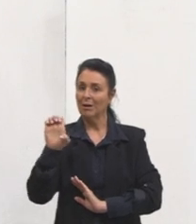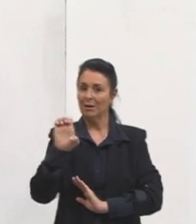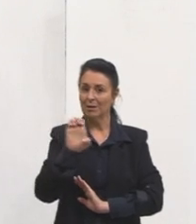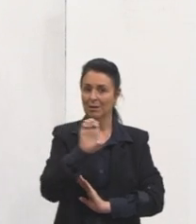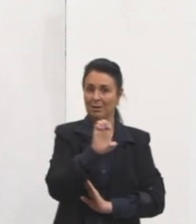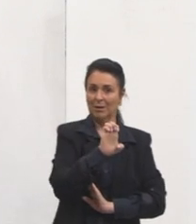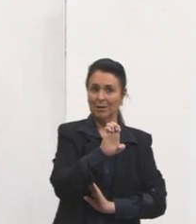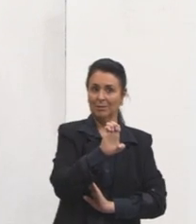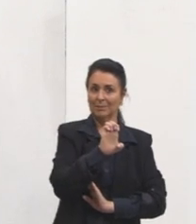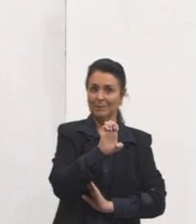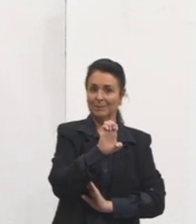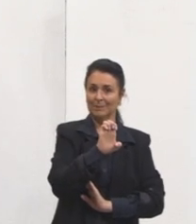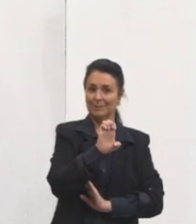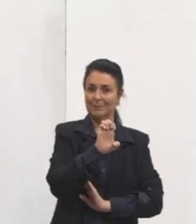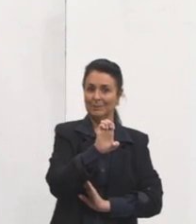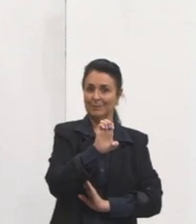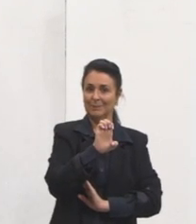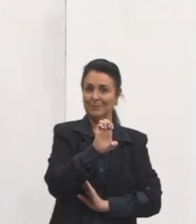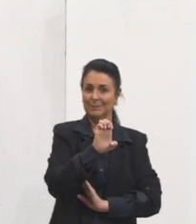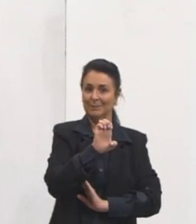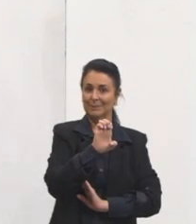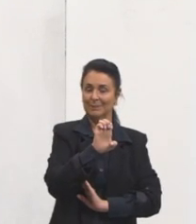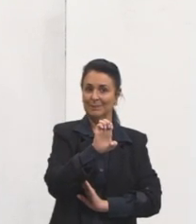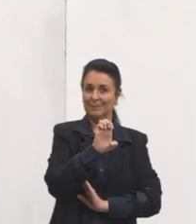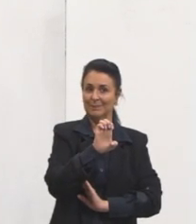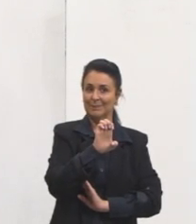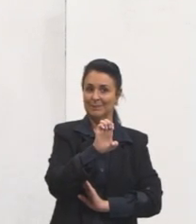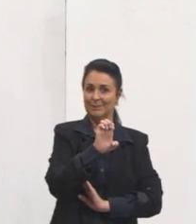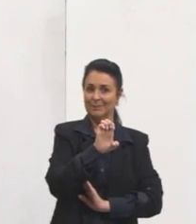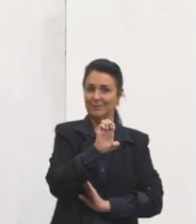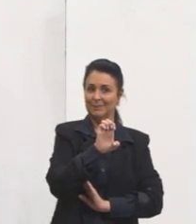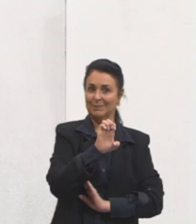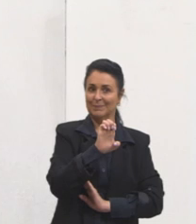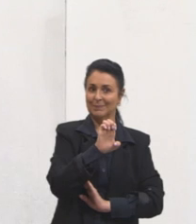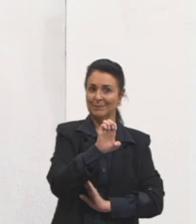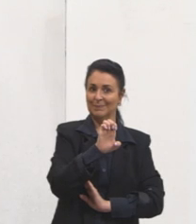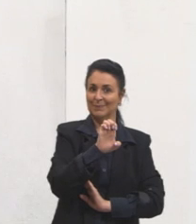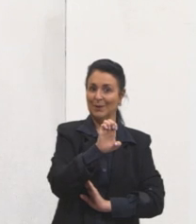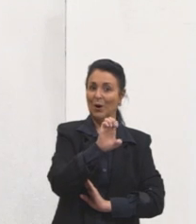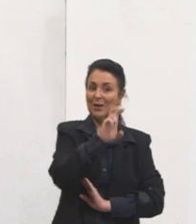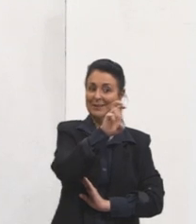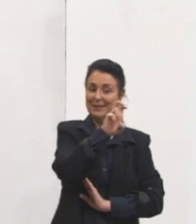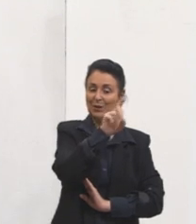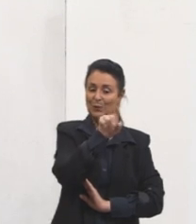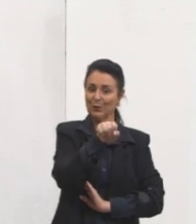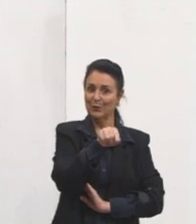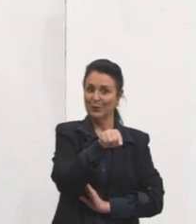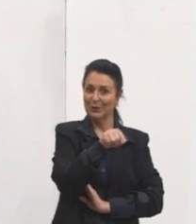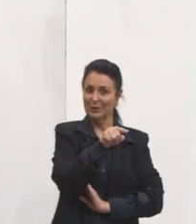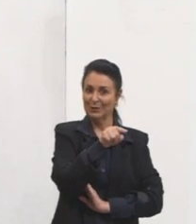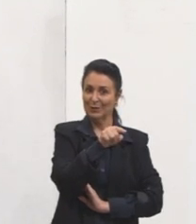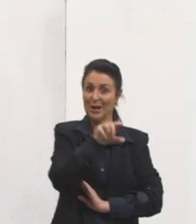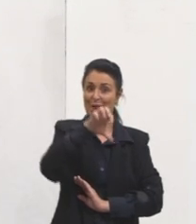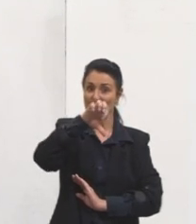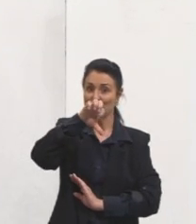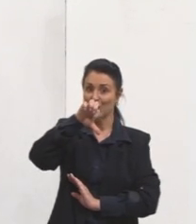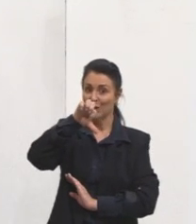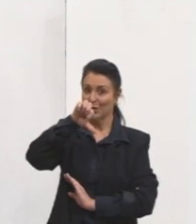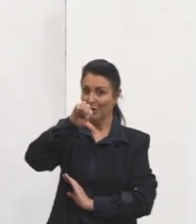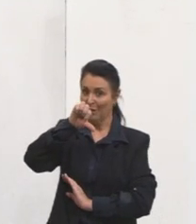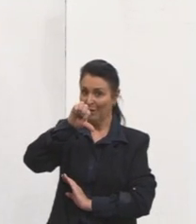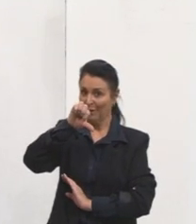3, 4, 5, 6, 7, 8, 9. Então, gente andou 9